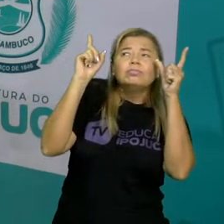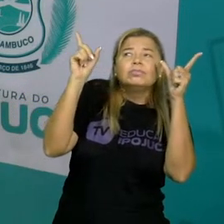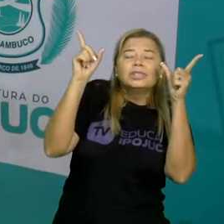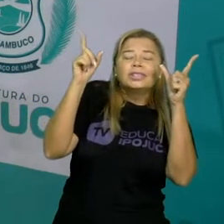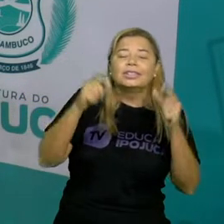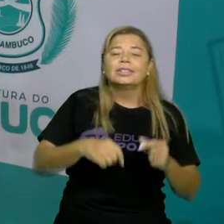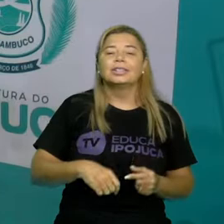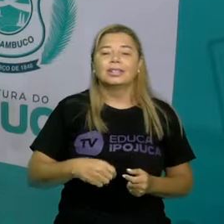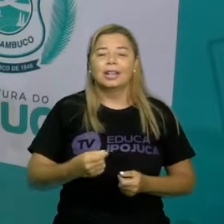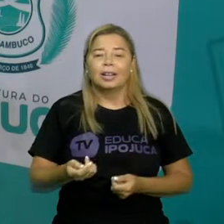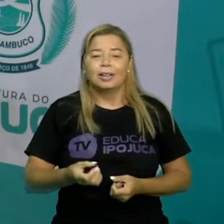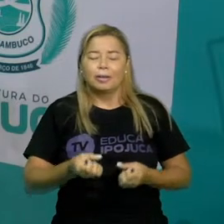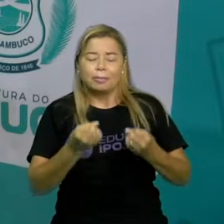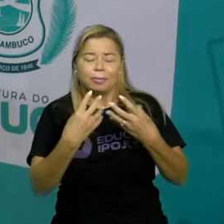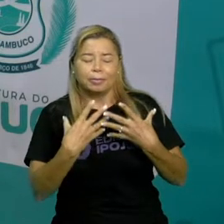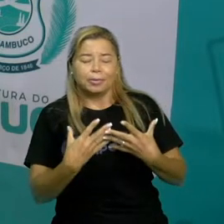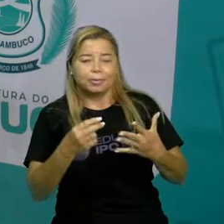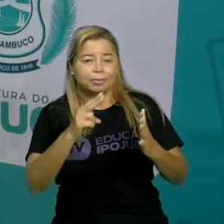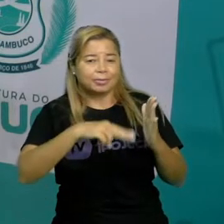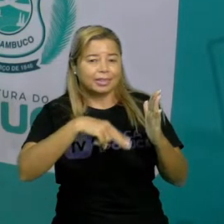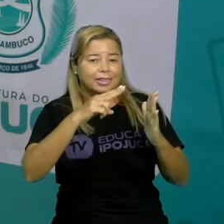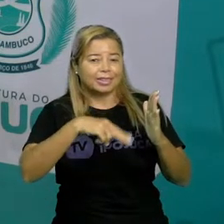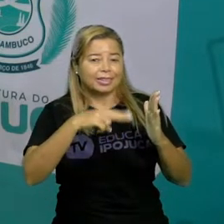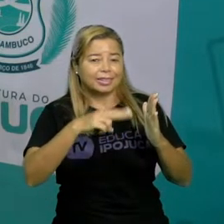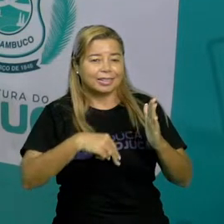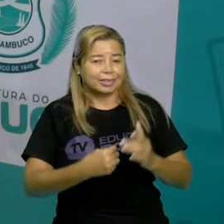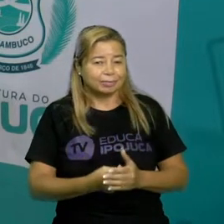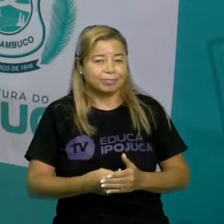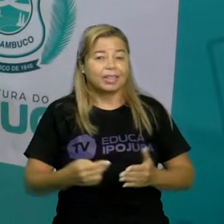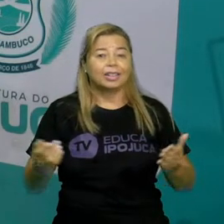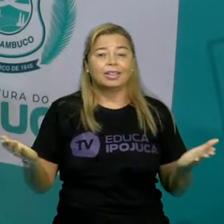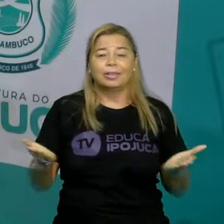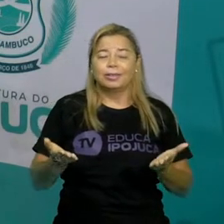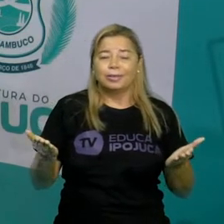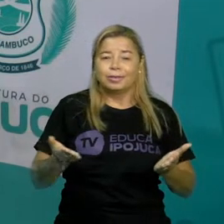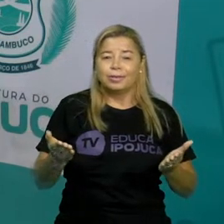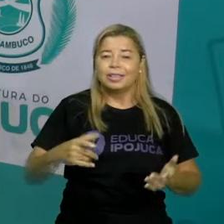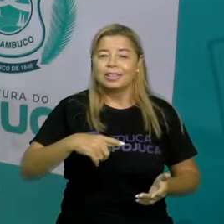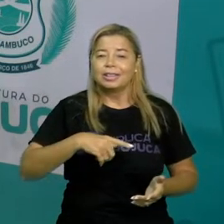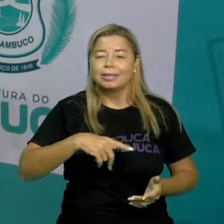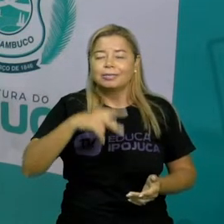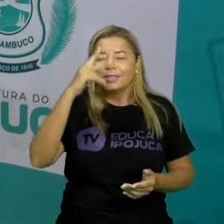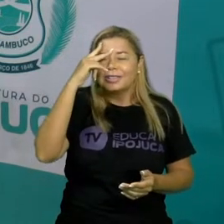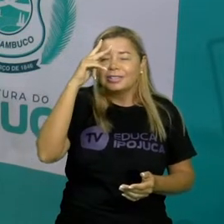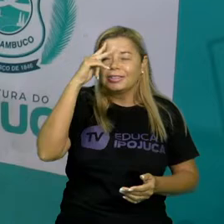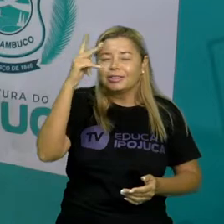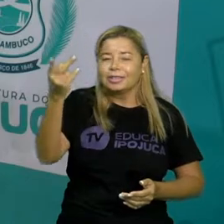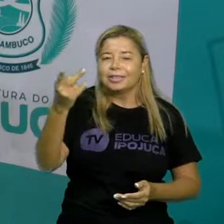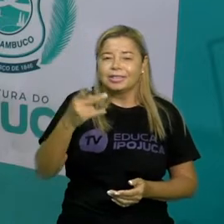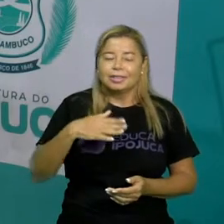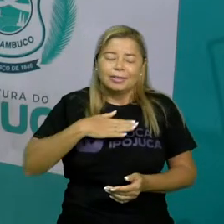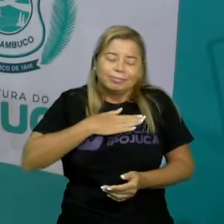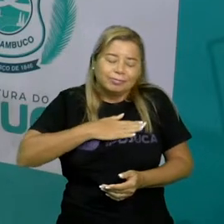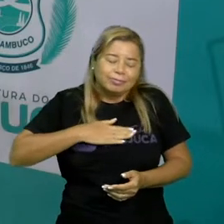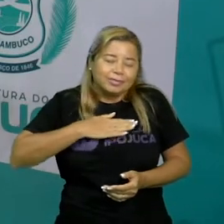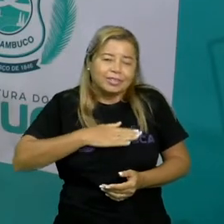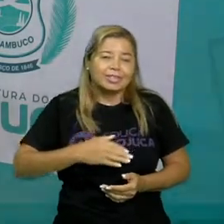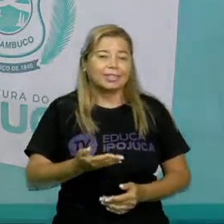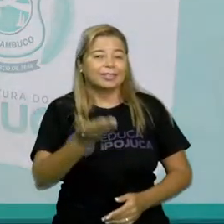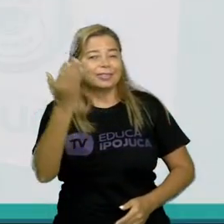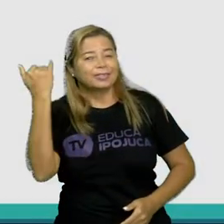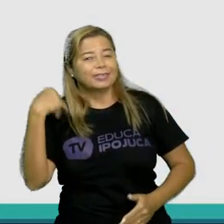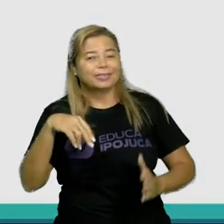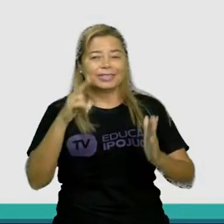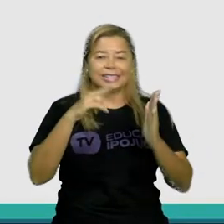leitura, tem uma historinha hoje que vocês vão se apaixonar, então vamos lá para a nossa historinha de hoje,